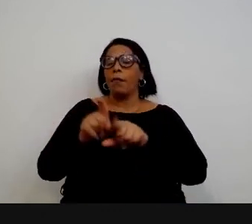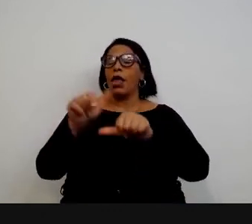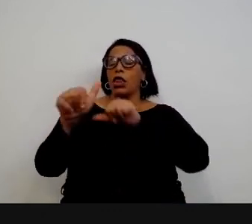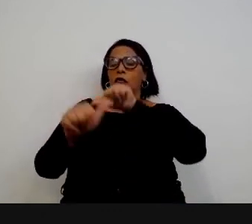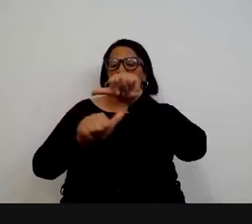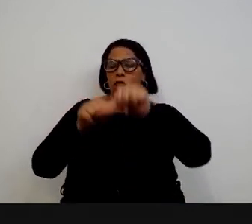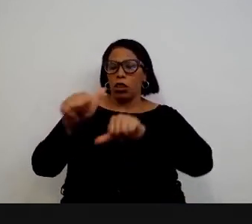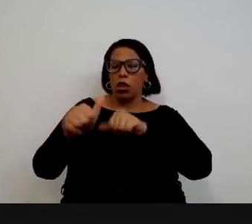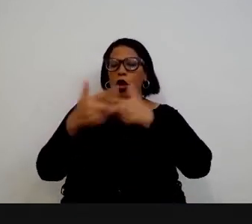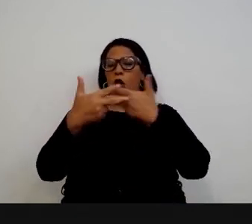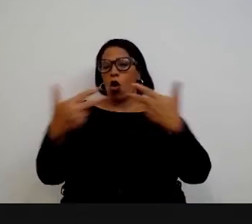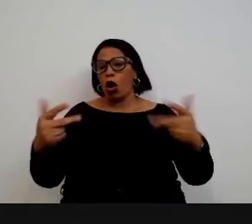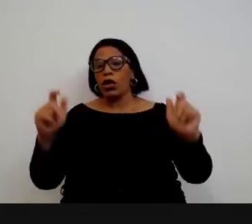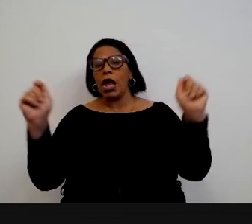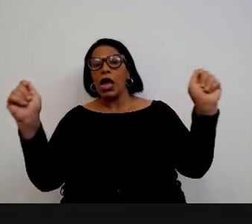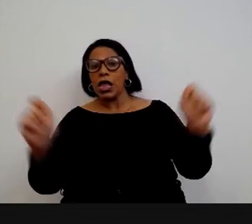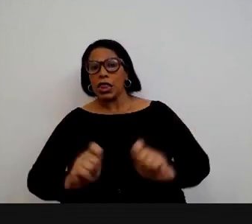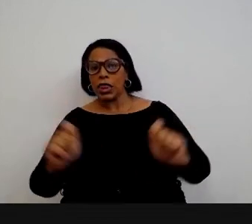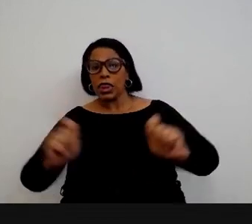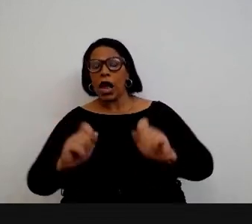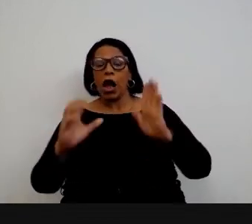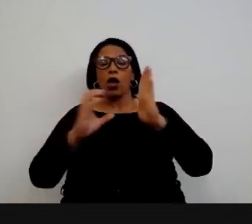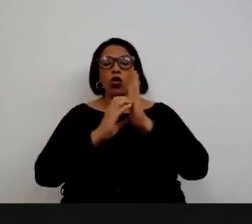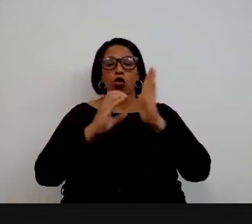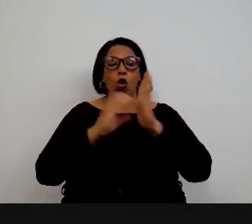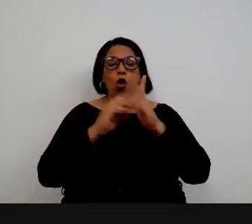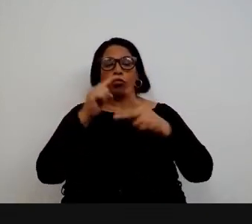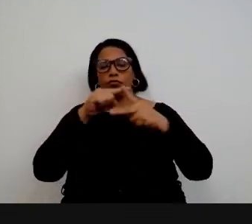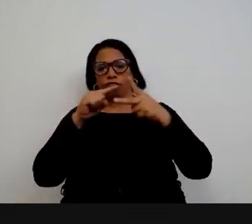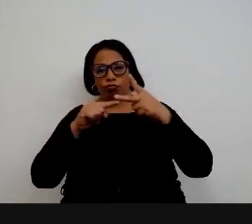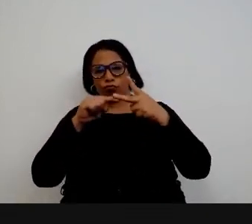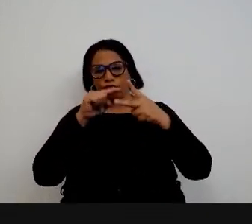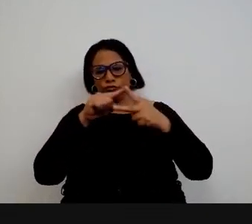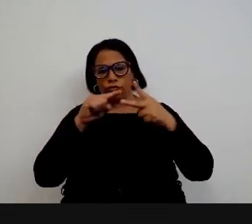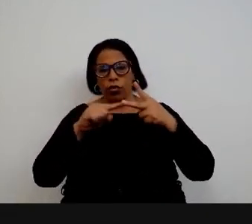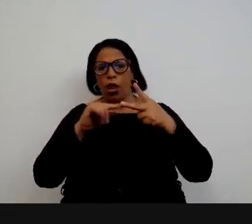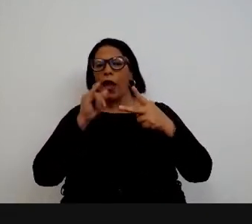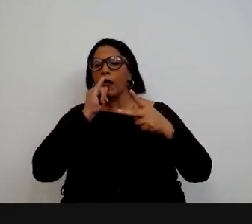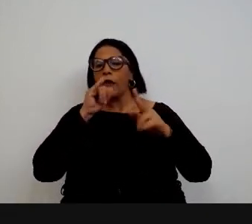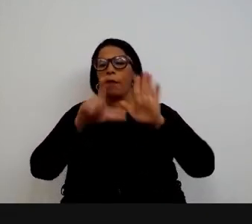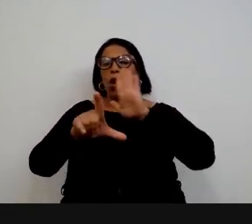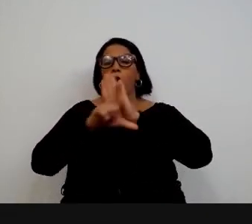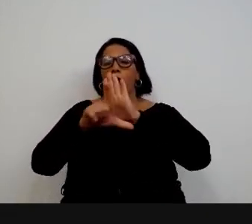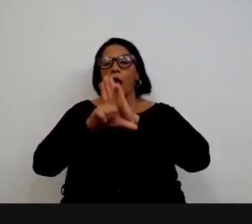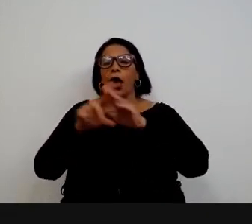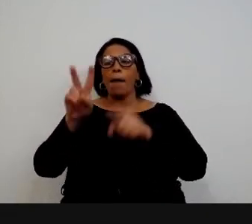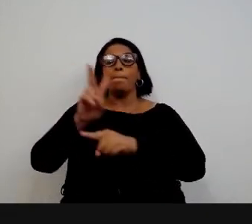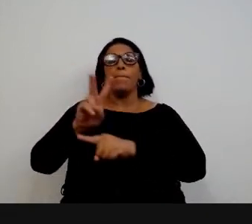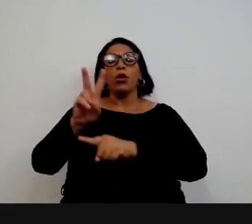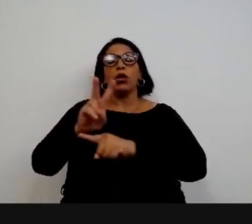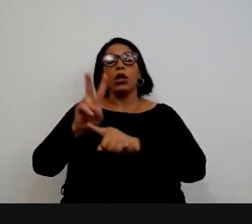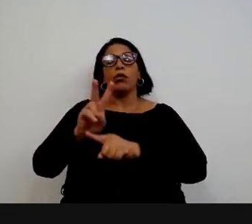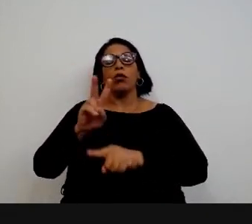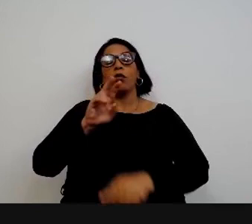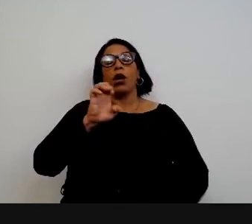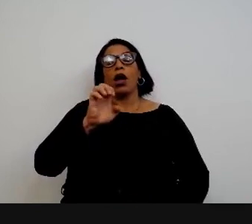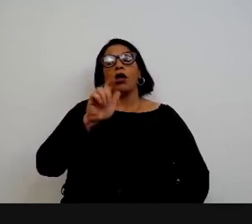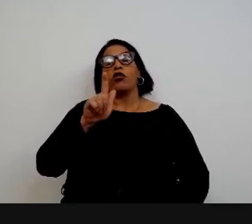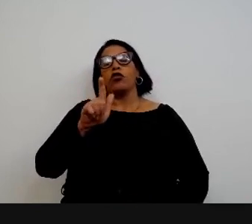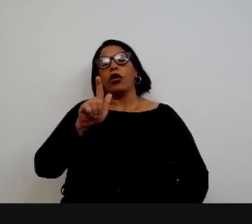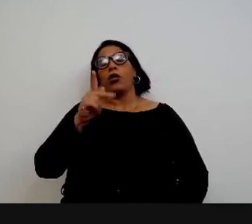e as competências dos servidores então vou dar um exemplo a lei geral de produção de dados de GPD